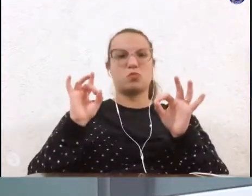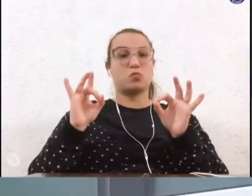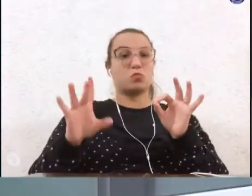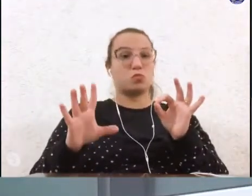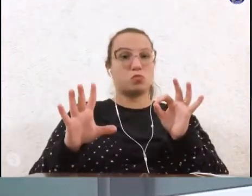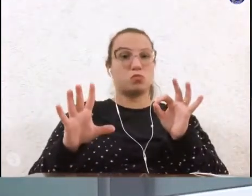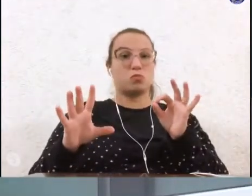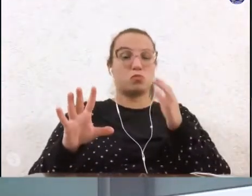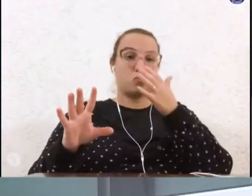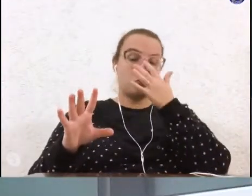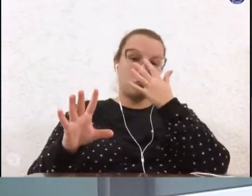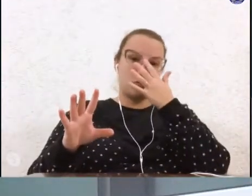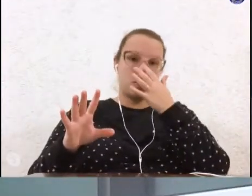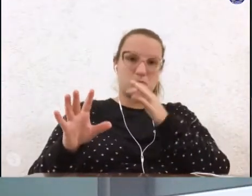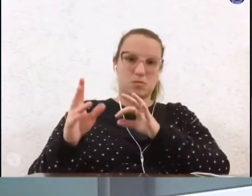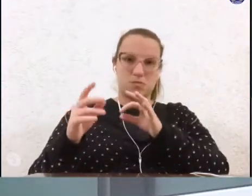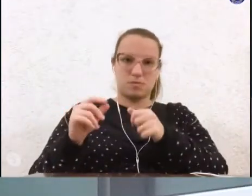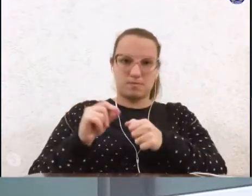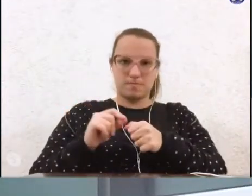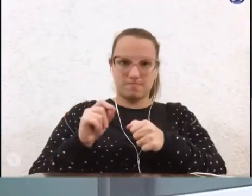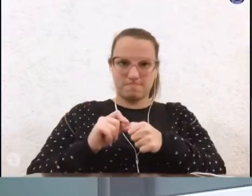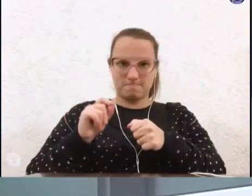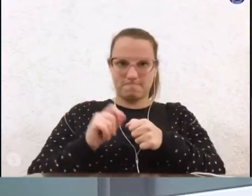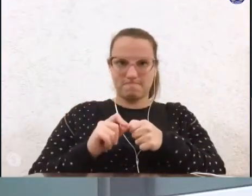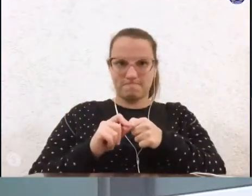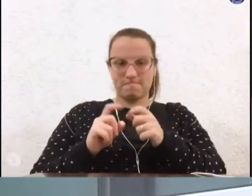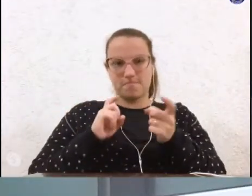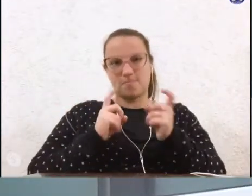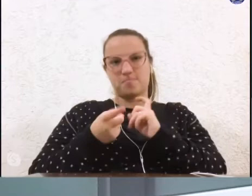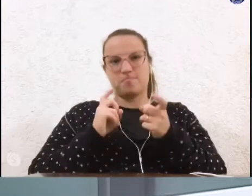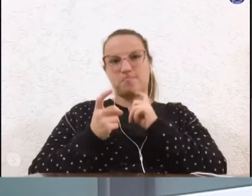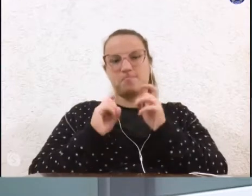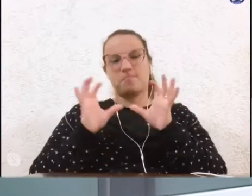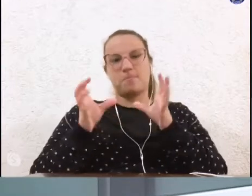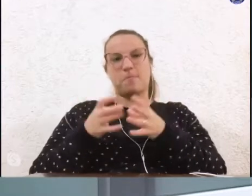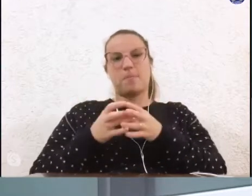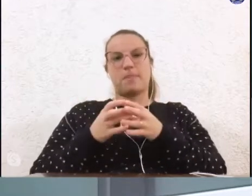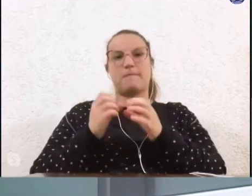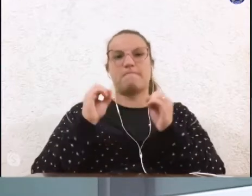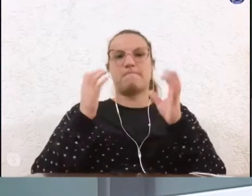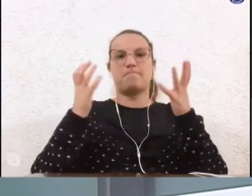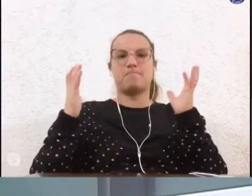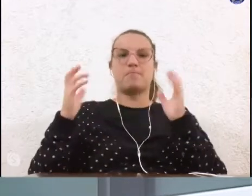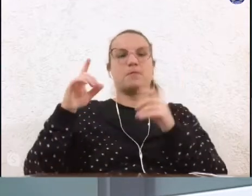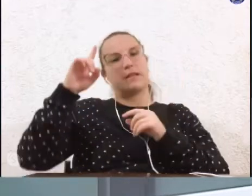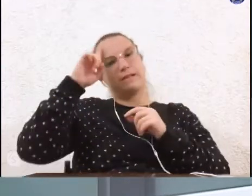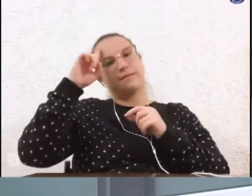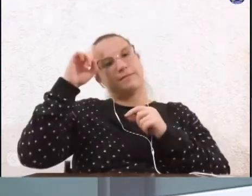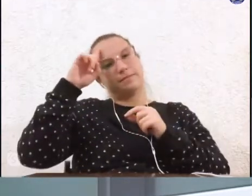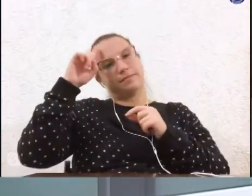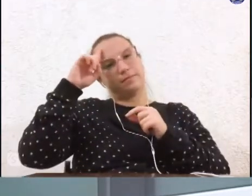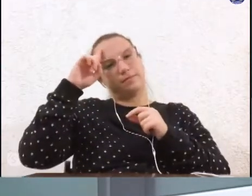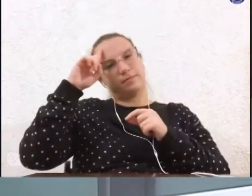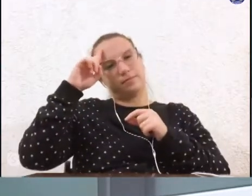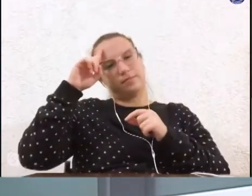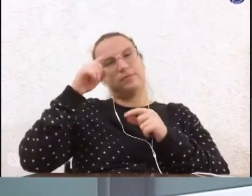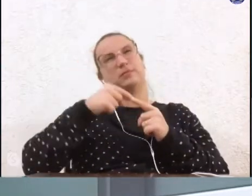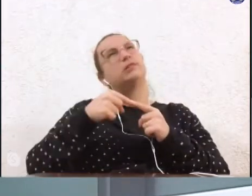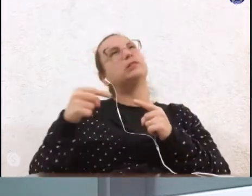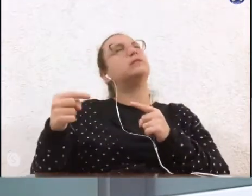foi feita uma reunião com a comissão do meio ambiente no dia essa semana